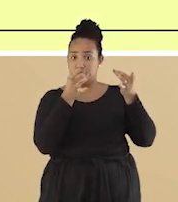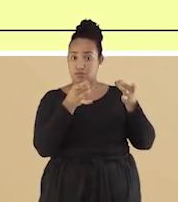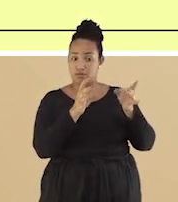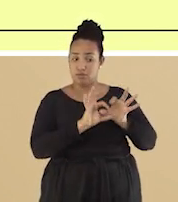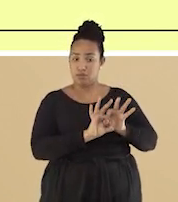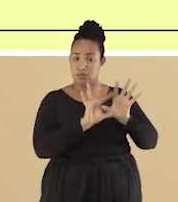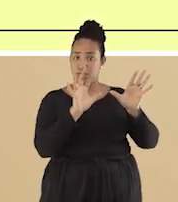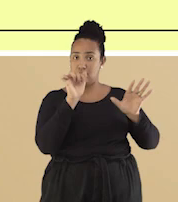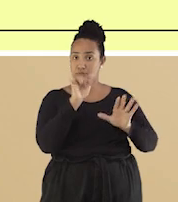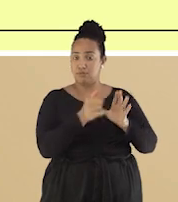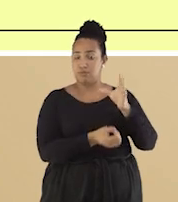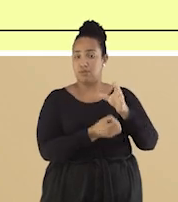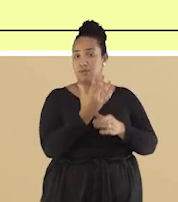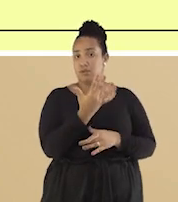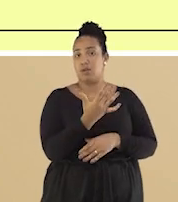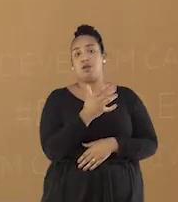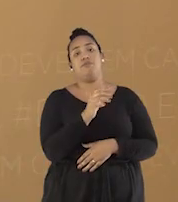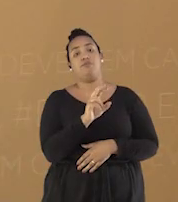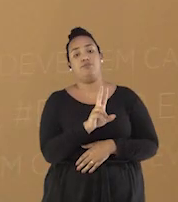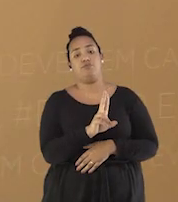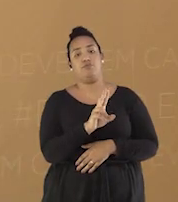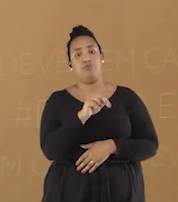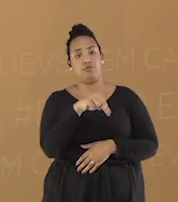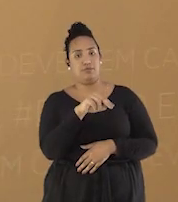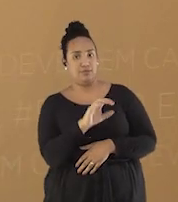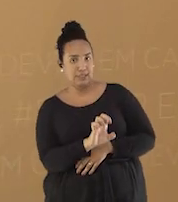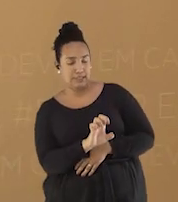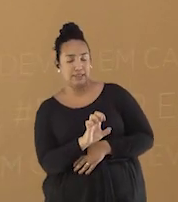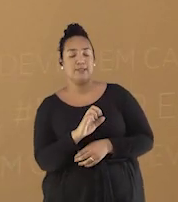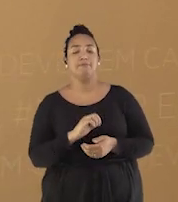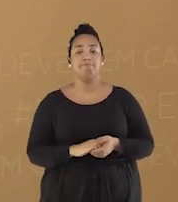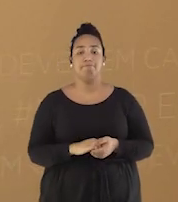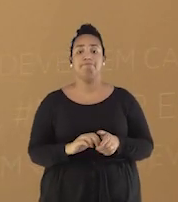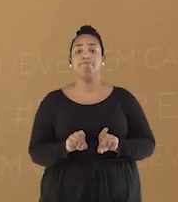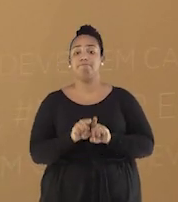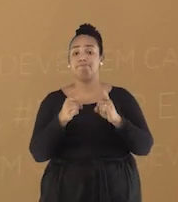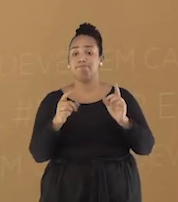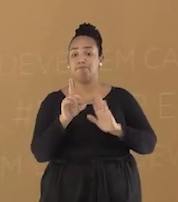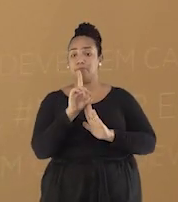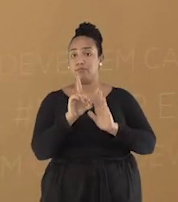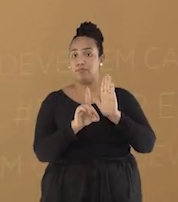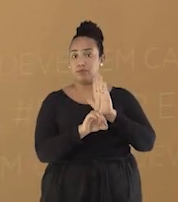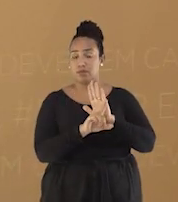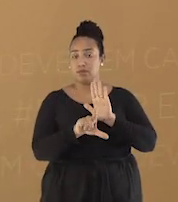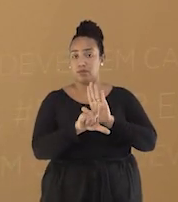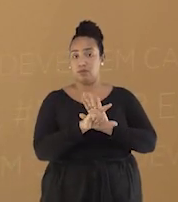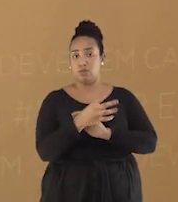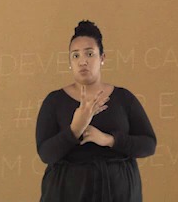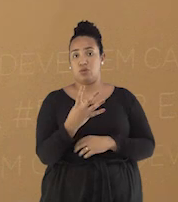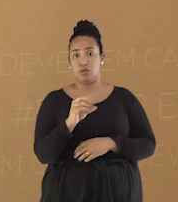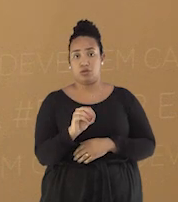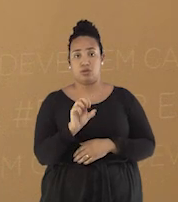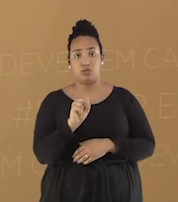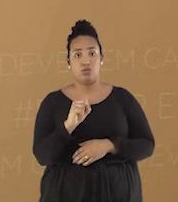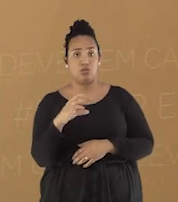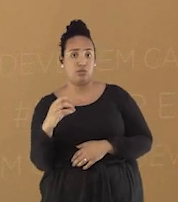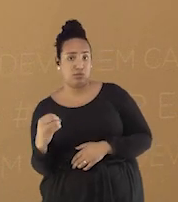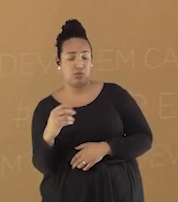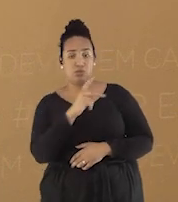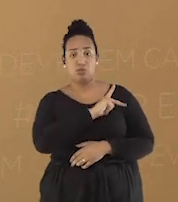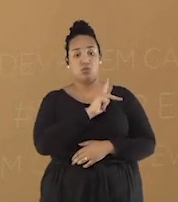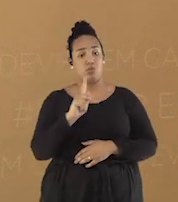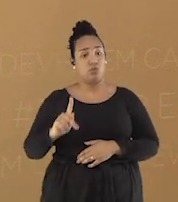sede da União Nacional dos Estudantes. E não só isso. Pelo decreto da Lei nº 4080, o presidente